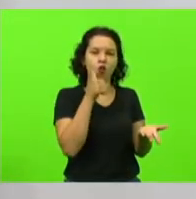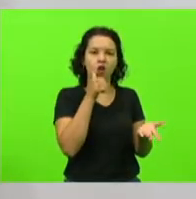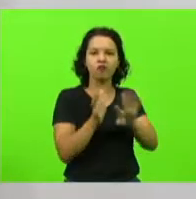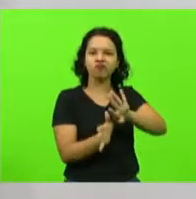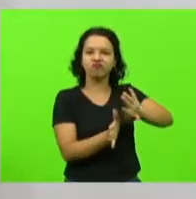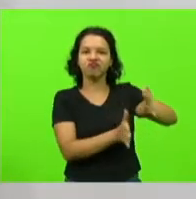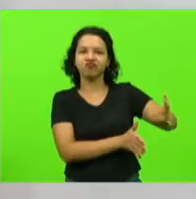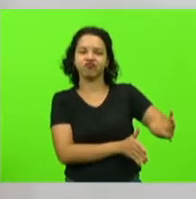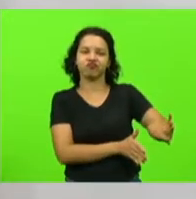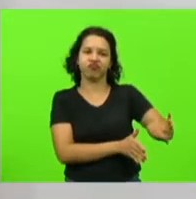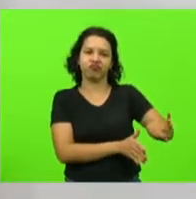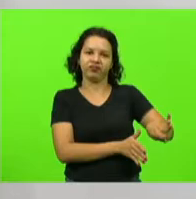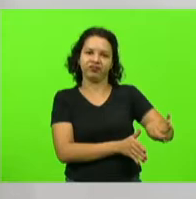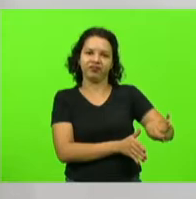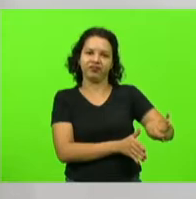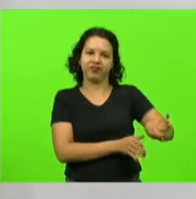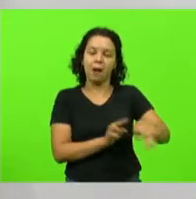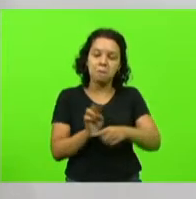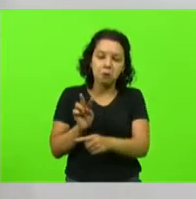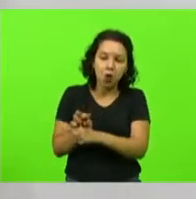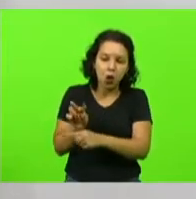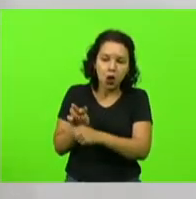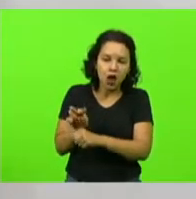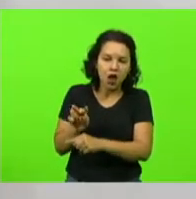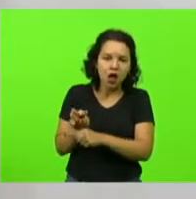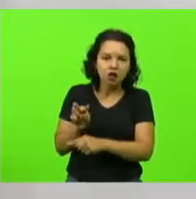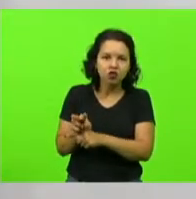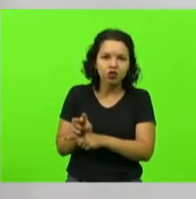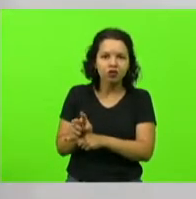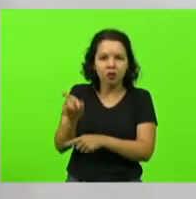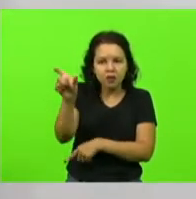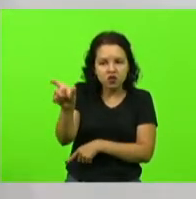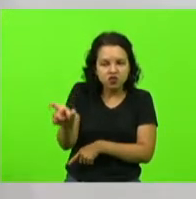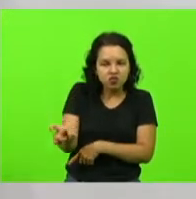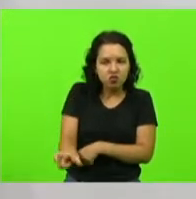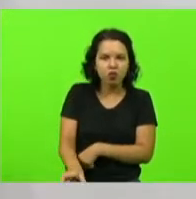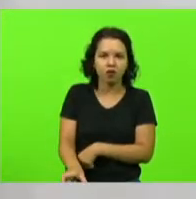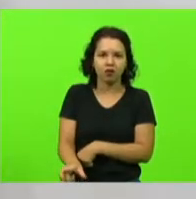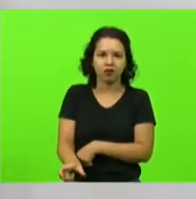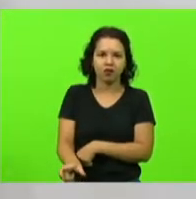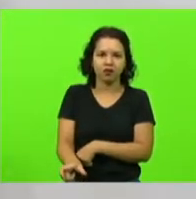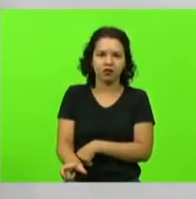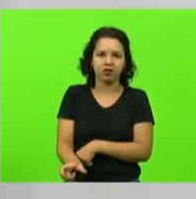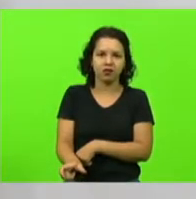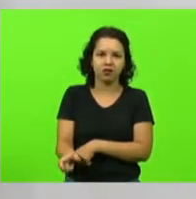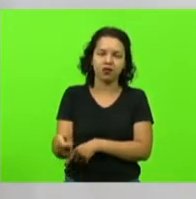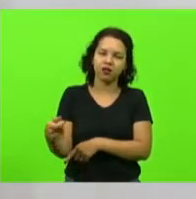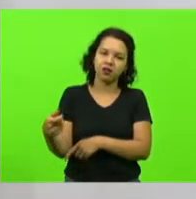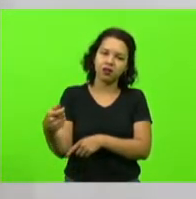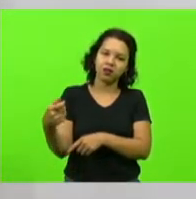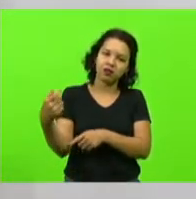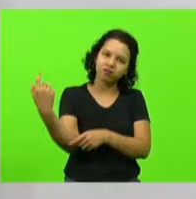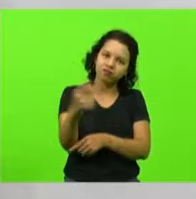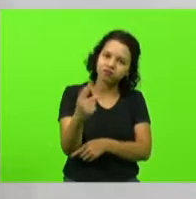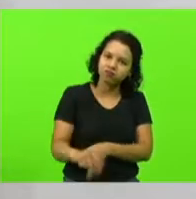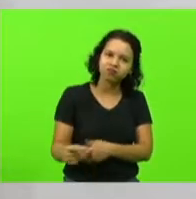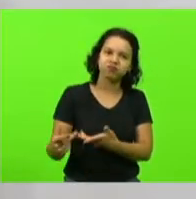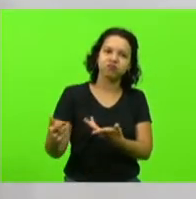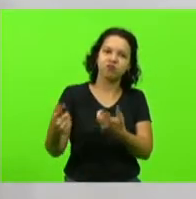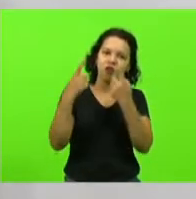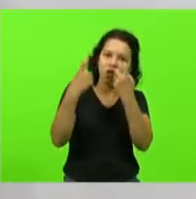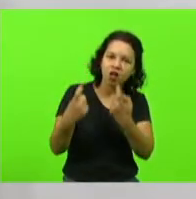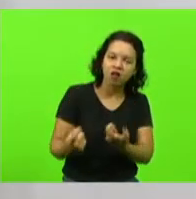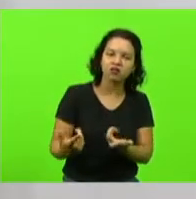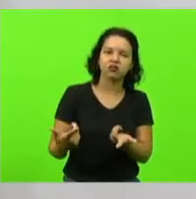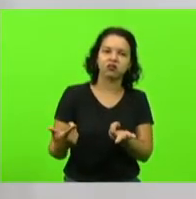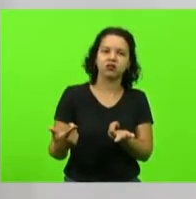Ele dá um amparo ao agente que cometeu o delito, e relega ao esquecimento